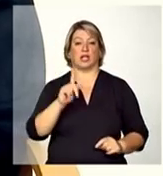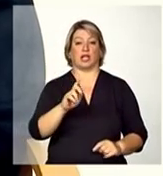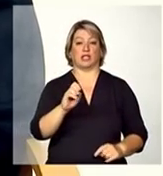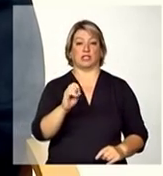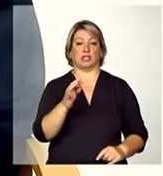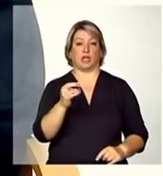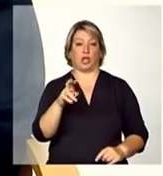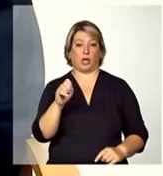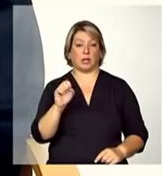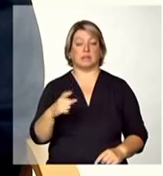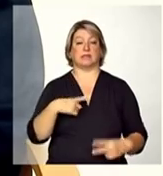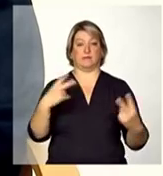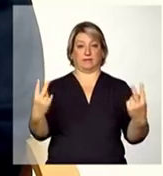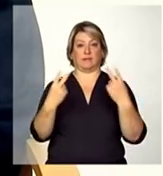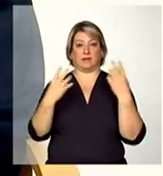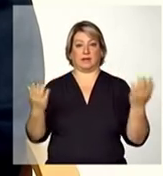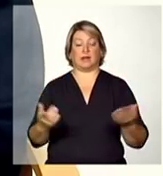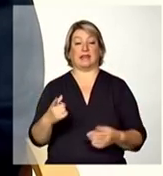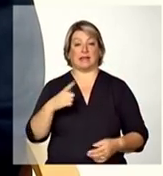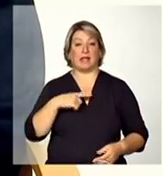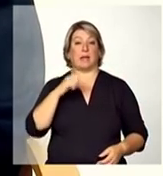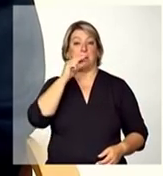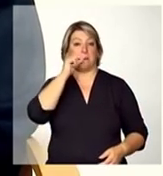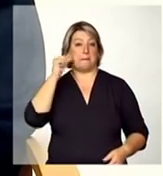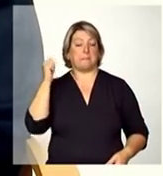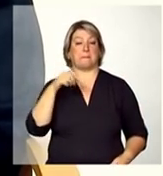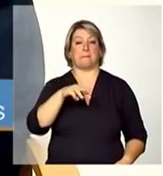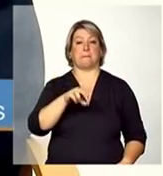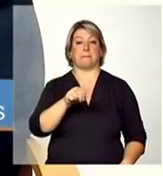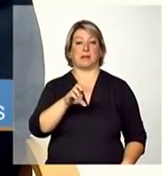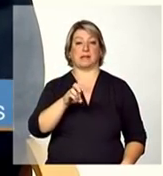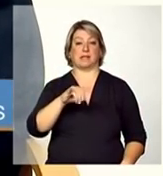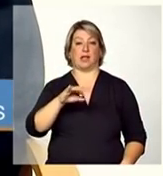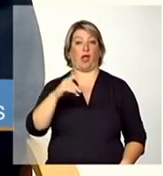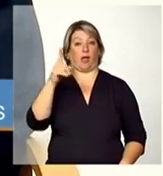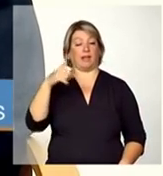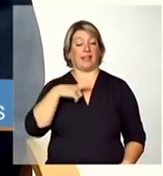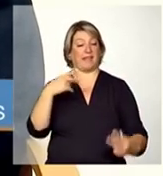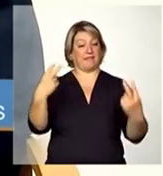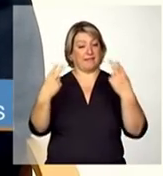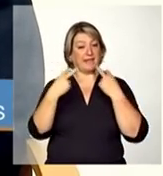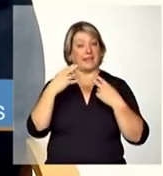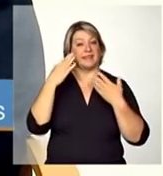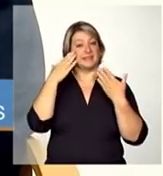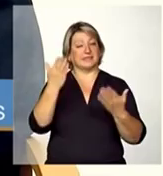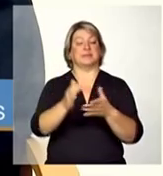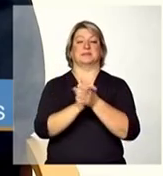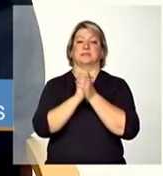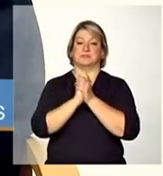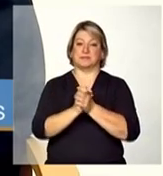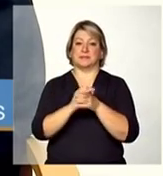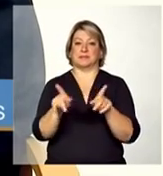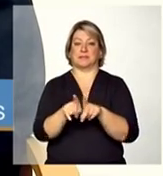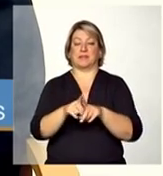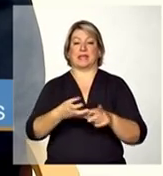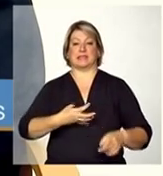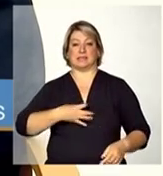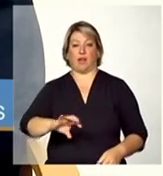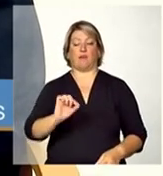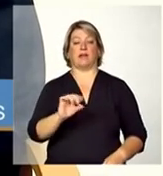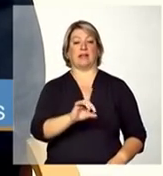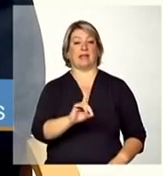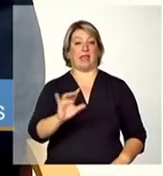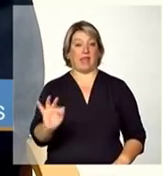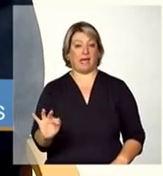Nós já temos o registro aqui de Maceió. Eu quero cumprimentar a todos que estão nos assistindo, Maceió, Salvador, Distrito Federal,